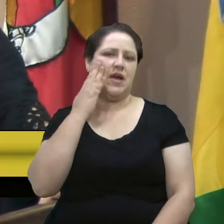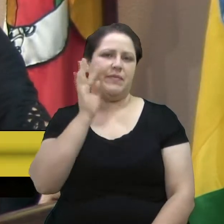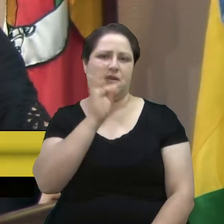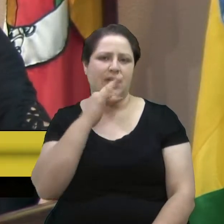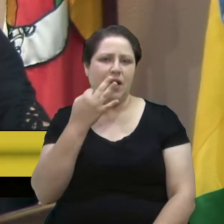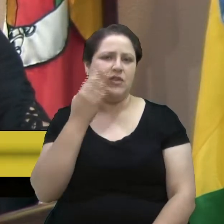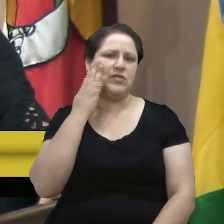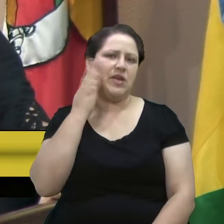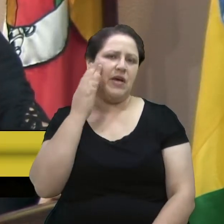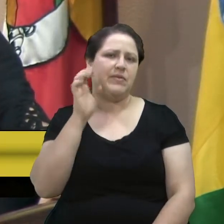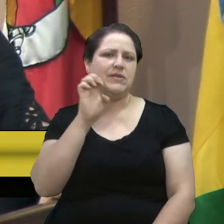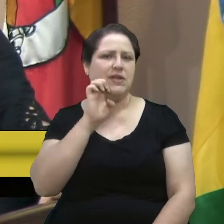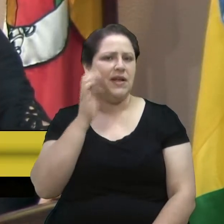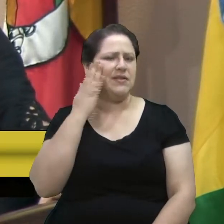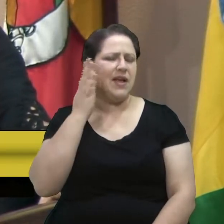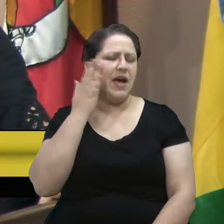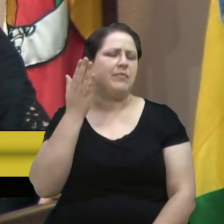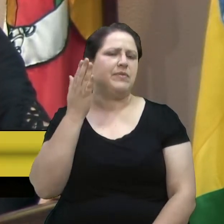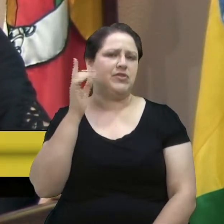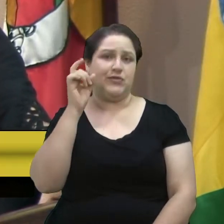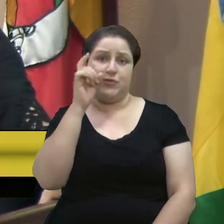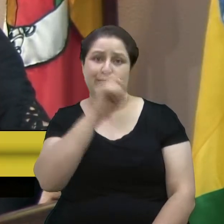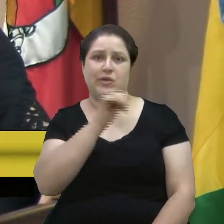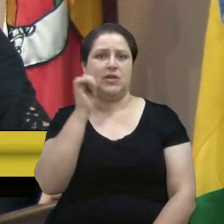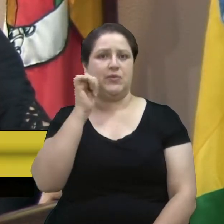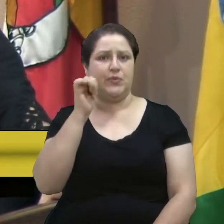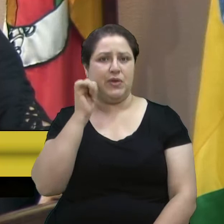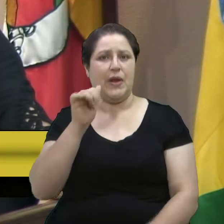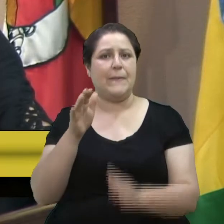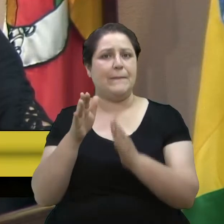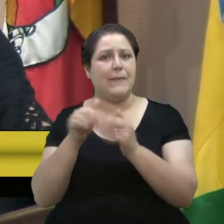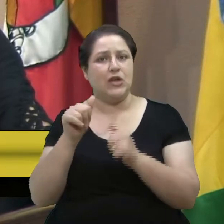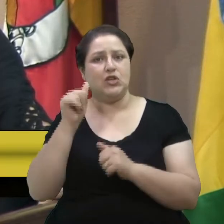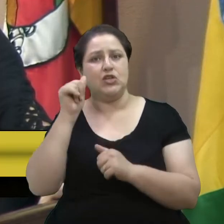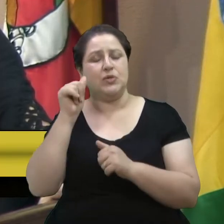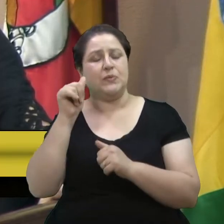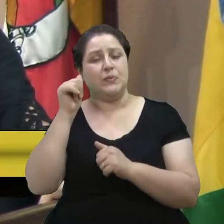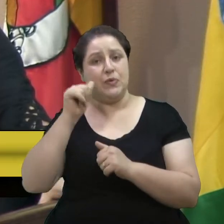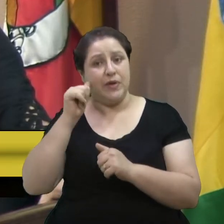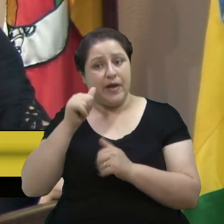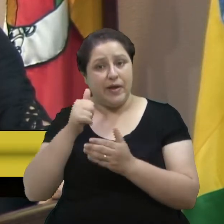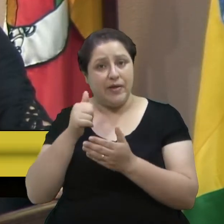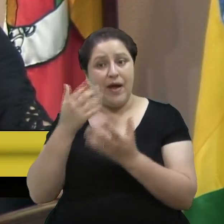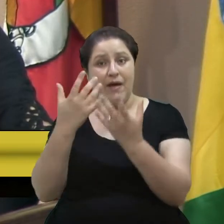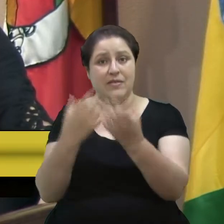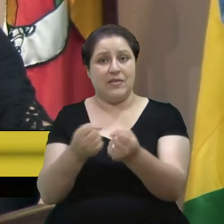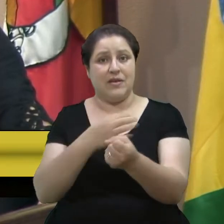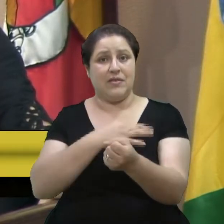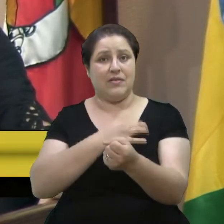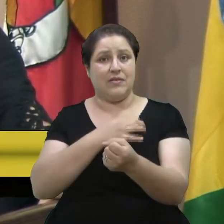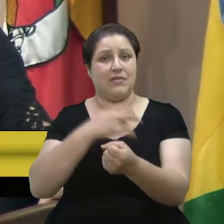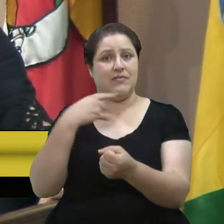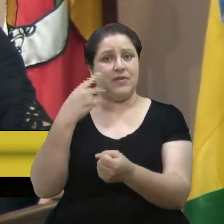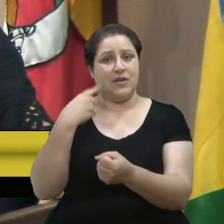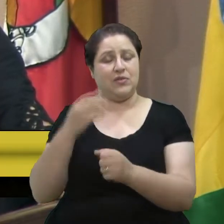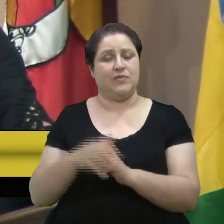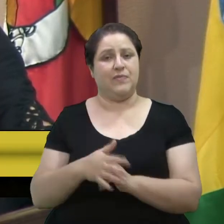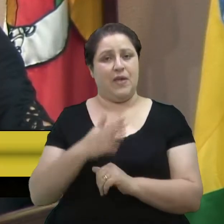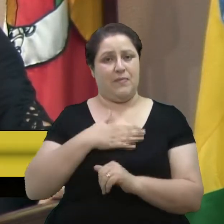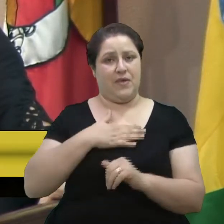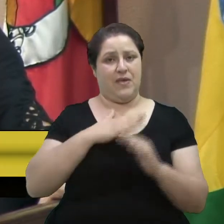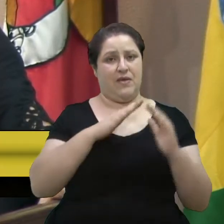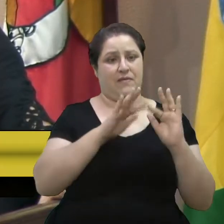Denise e a Estela, a dificuldade que é pedir para que as mulheres concorram. E eu vinha de uma família